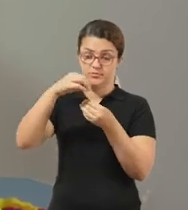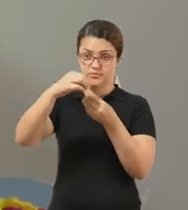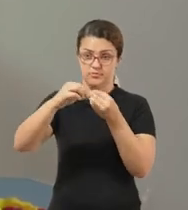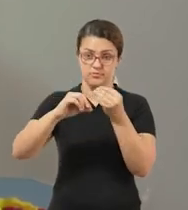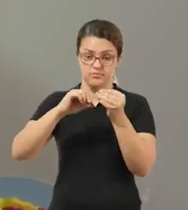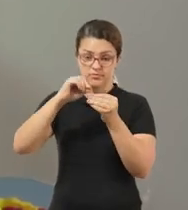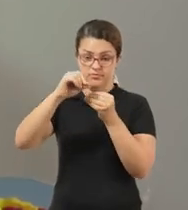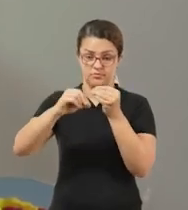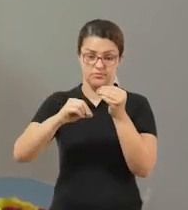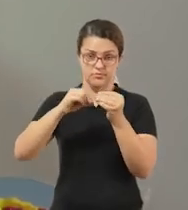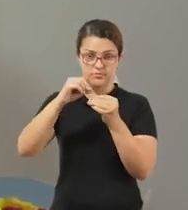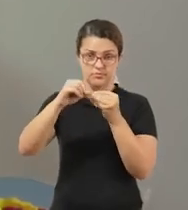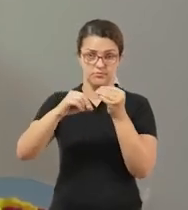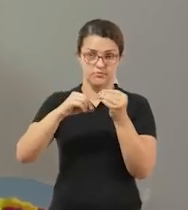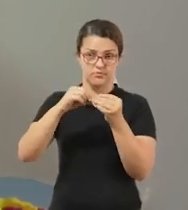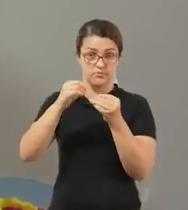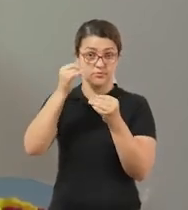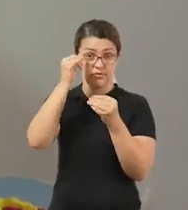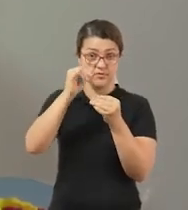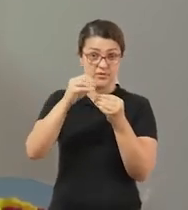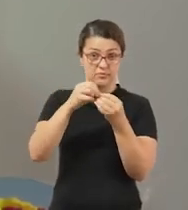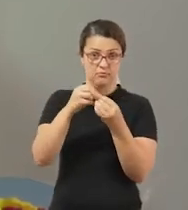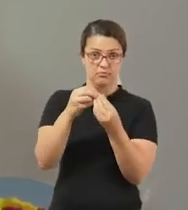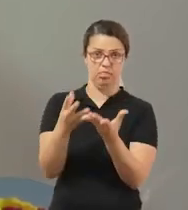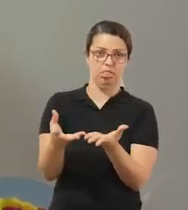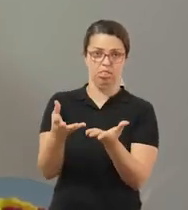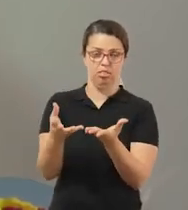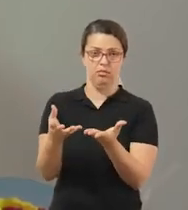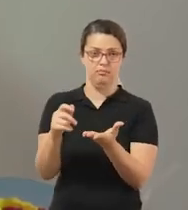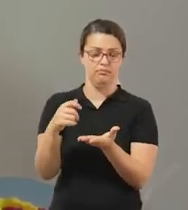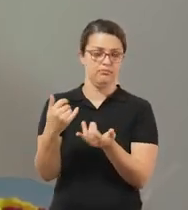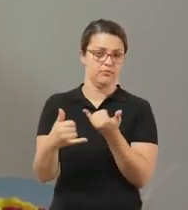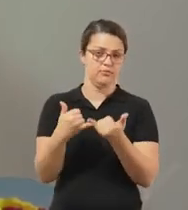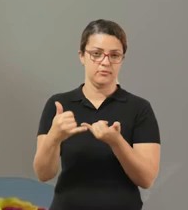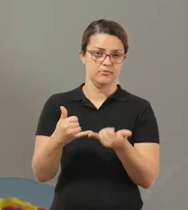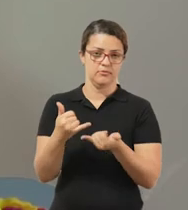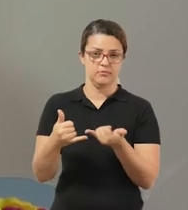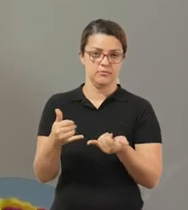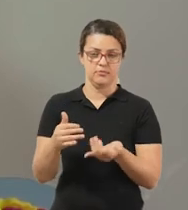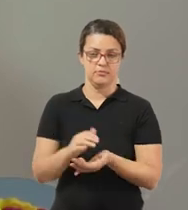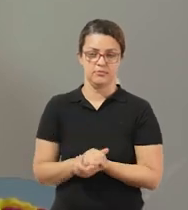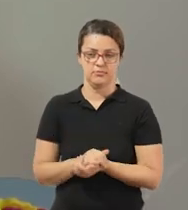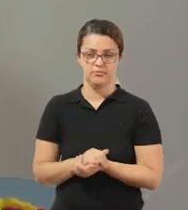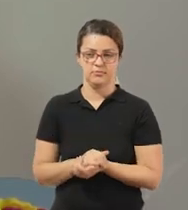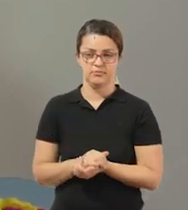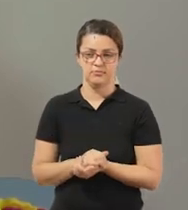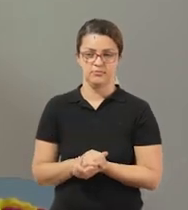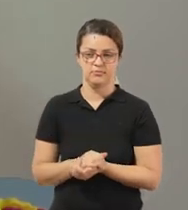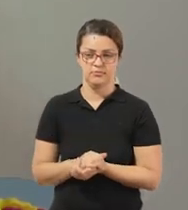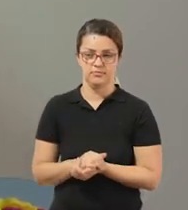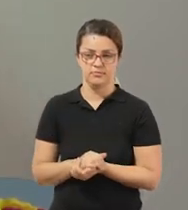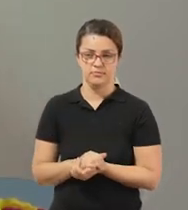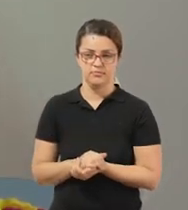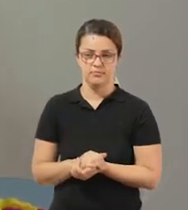Eu vou fixar ele mais ainda Para evitar que ele se abra Durante a brincadeira, tá?